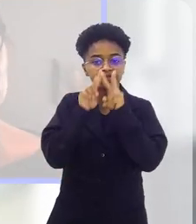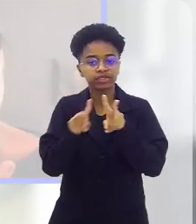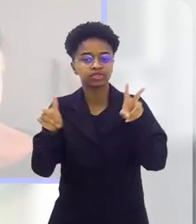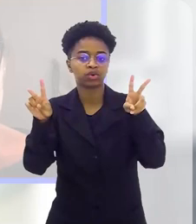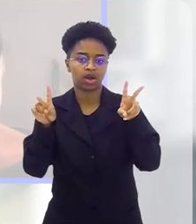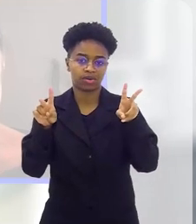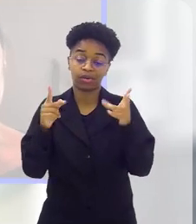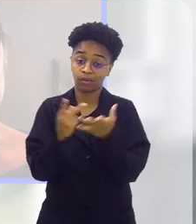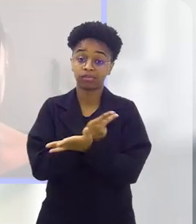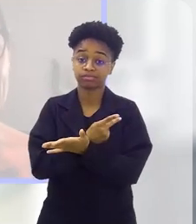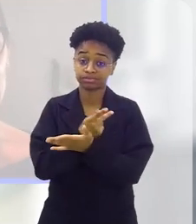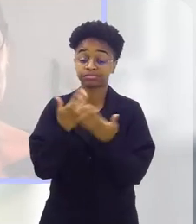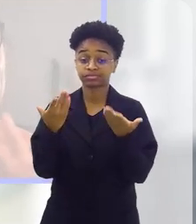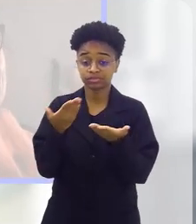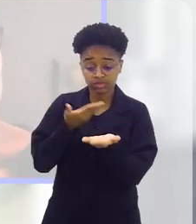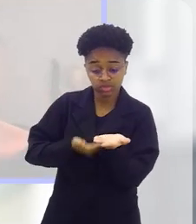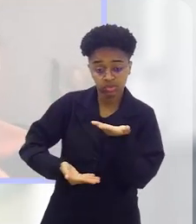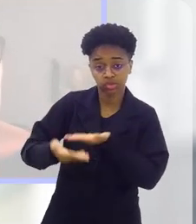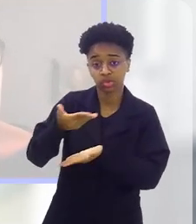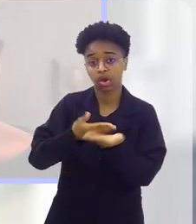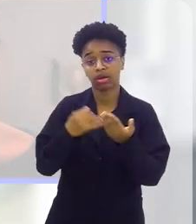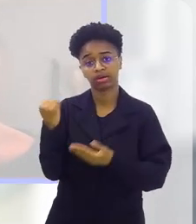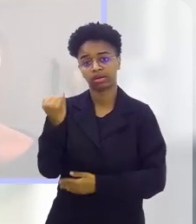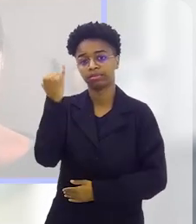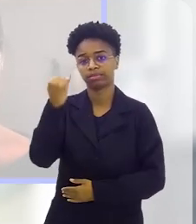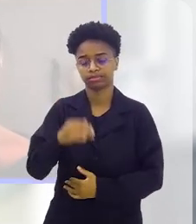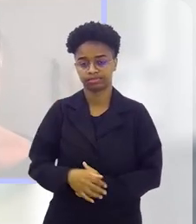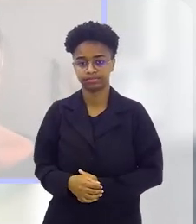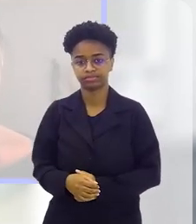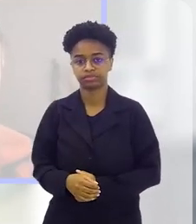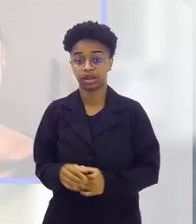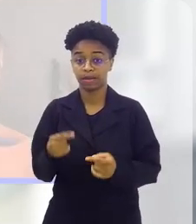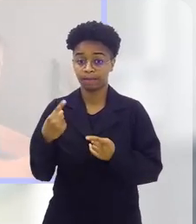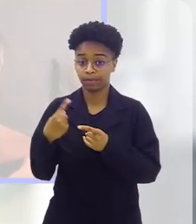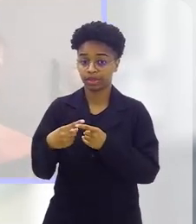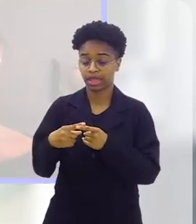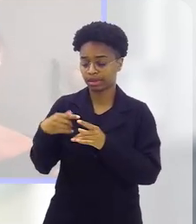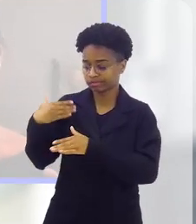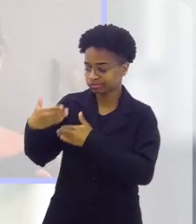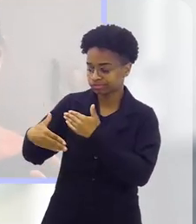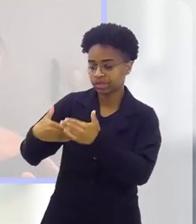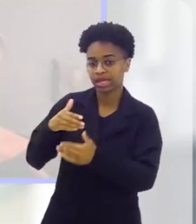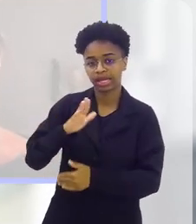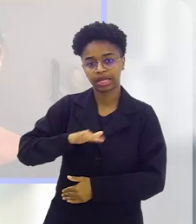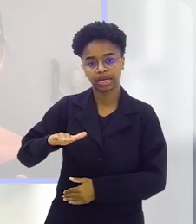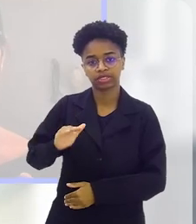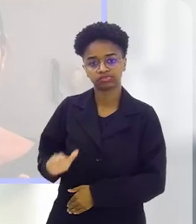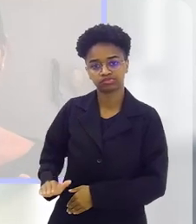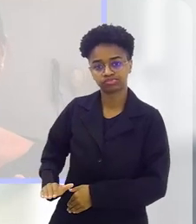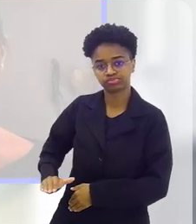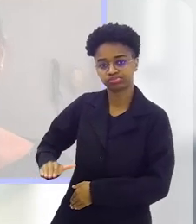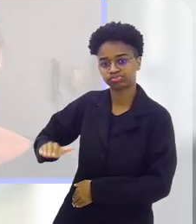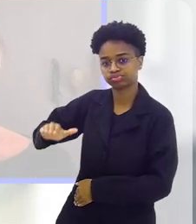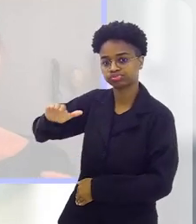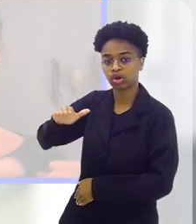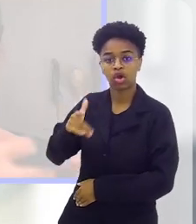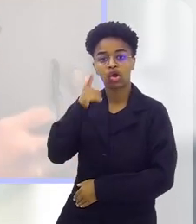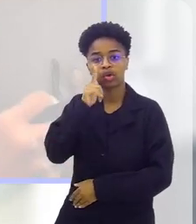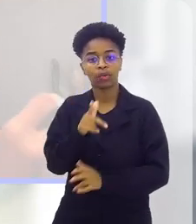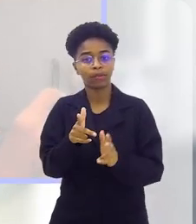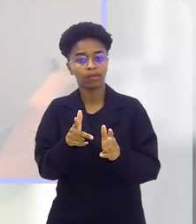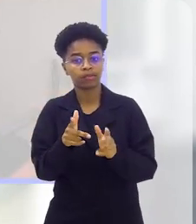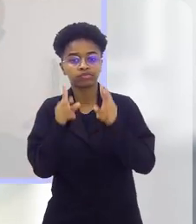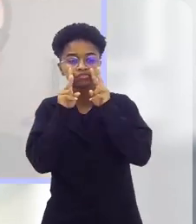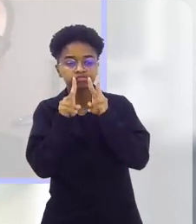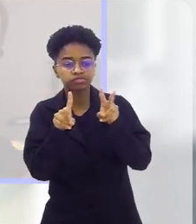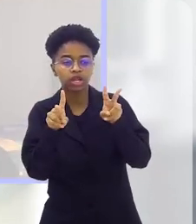acontecendo muito. E essa troca é muito importante. À medida que a criança vai crescendo, ela vai